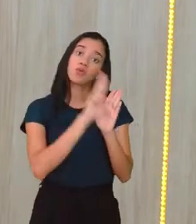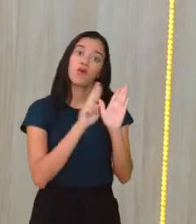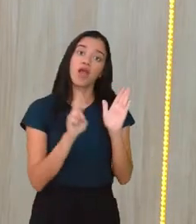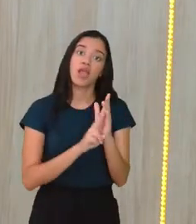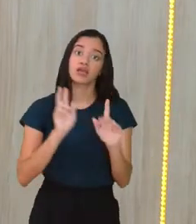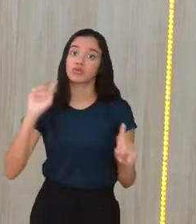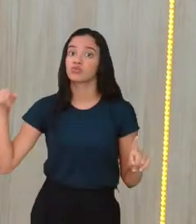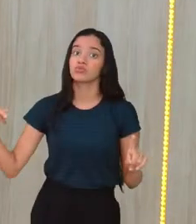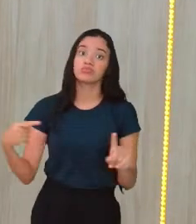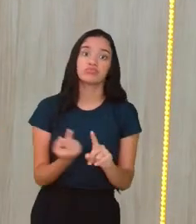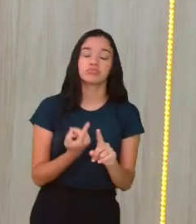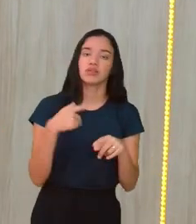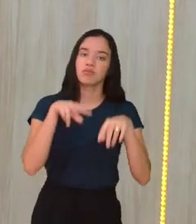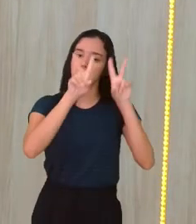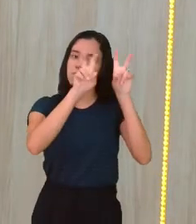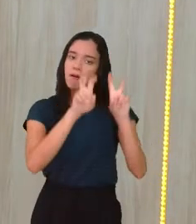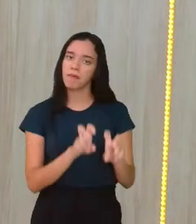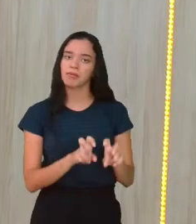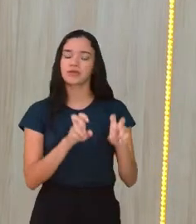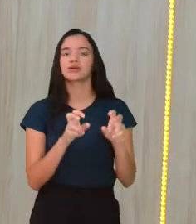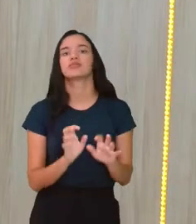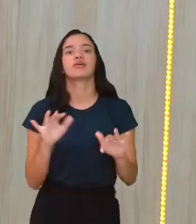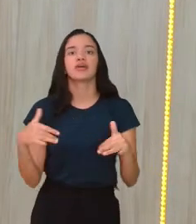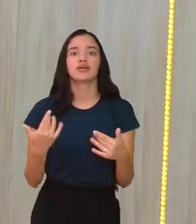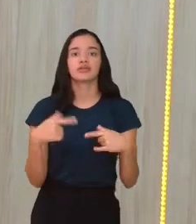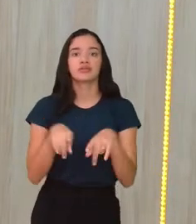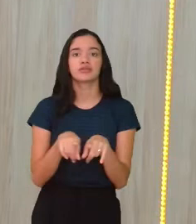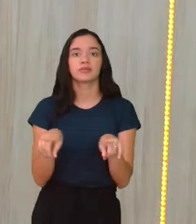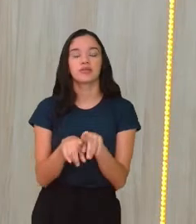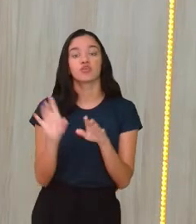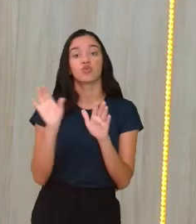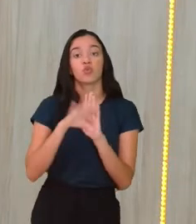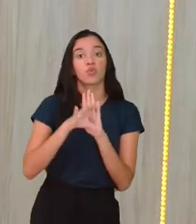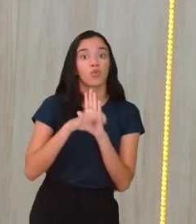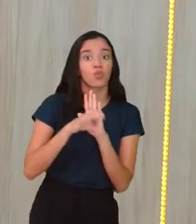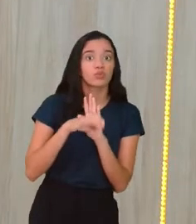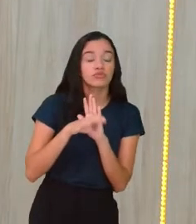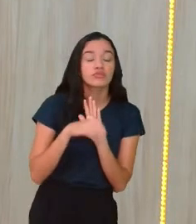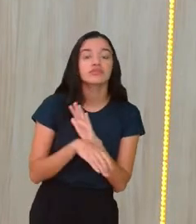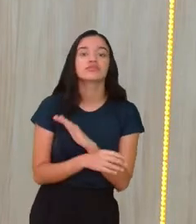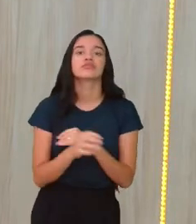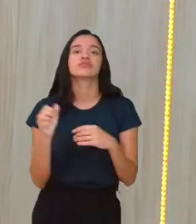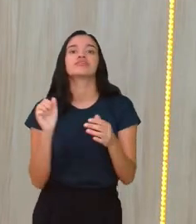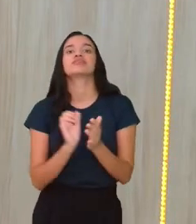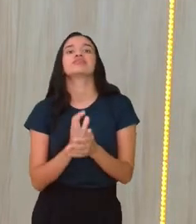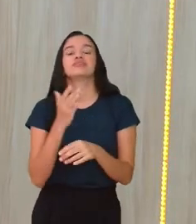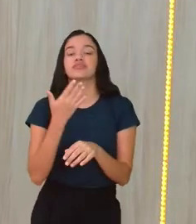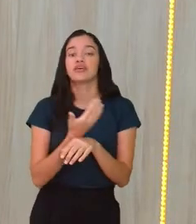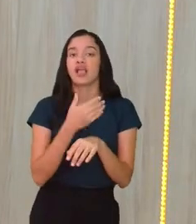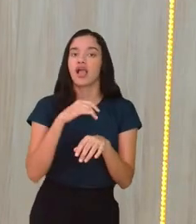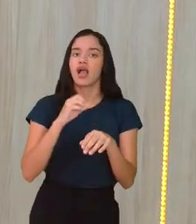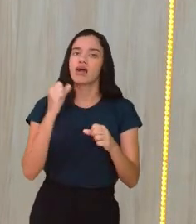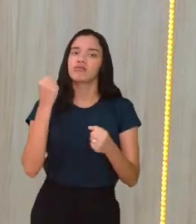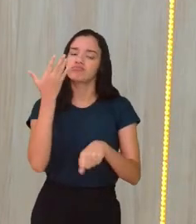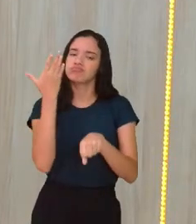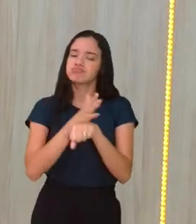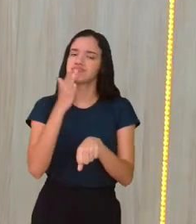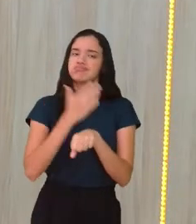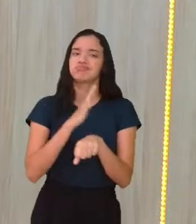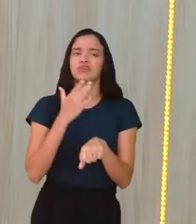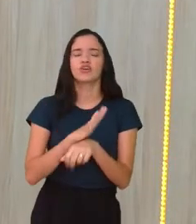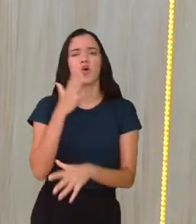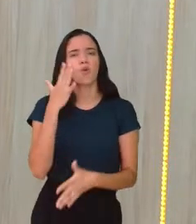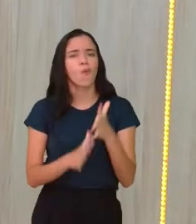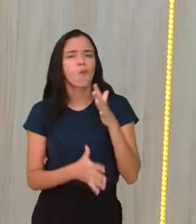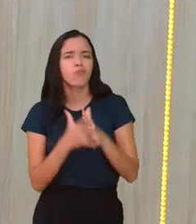objetivos bem definidos. E aí, vale lembrar o conceito de atividade física, né? Porque sempre todo mundo confunde